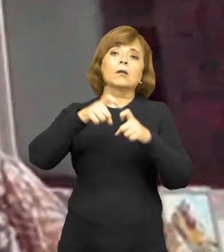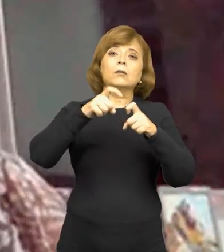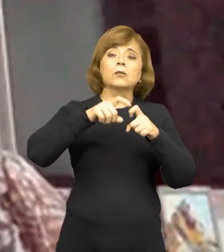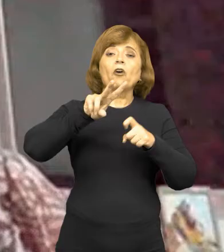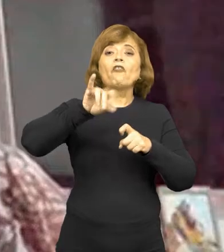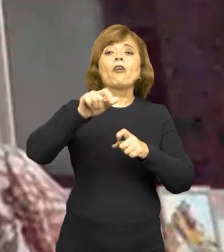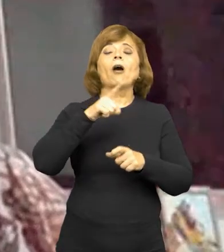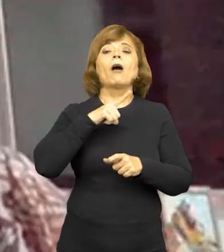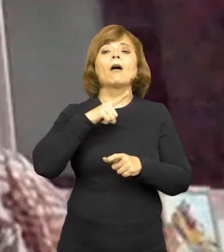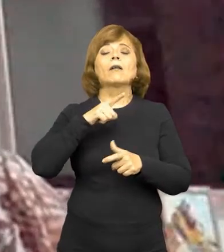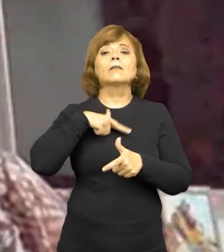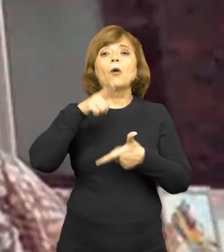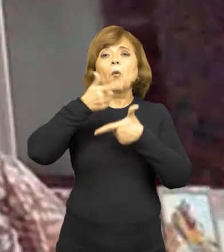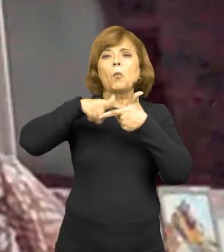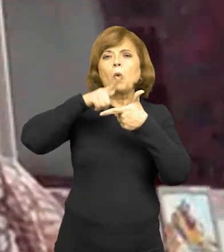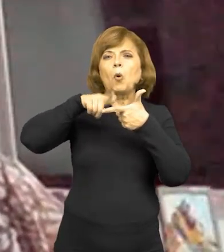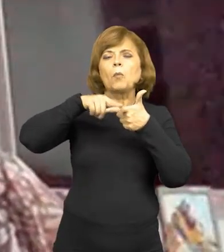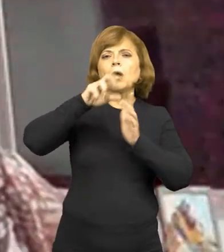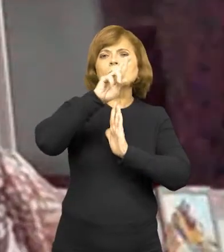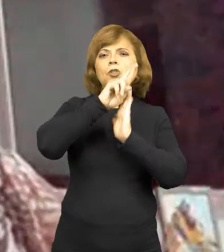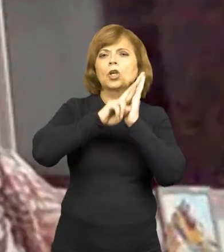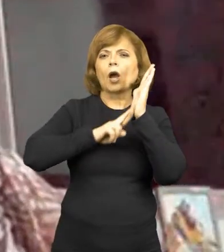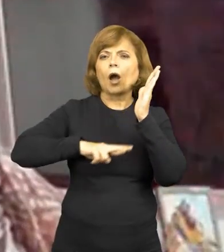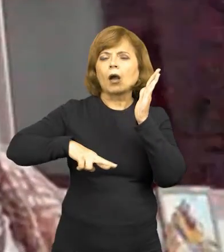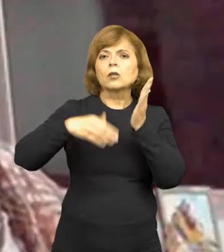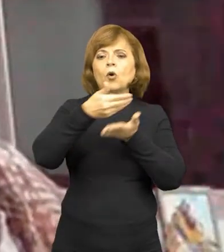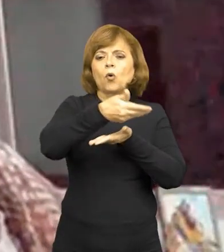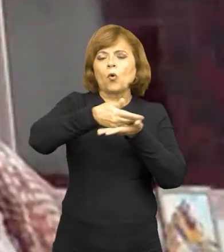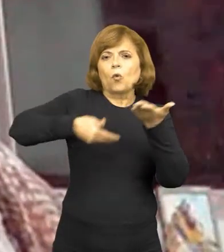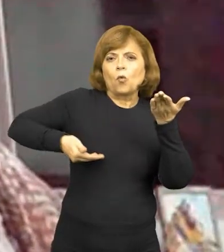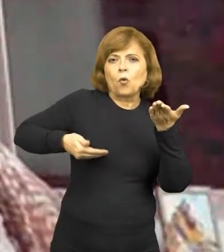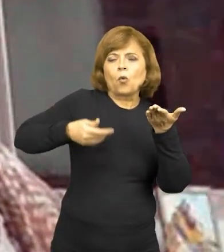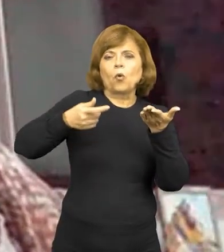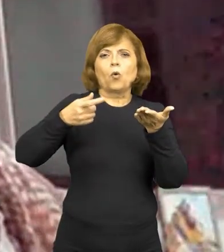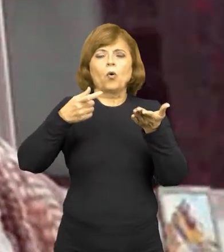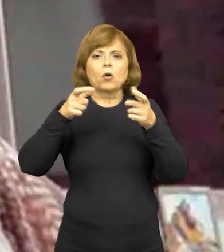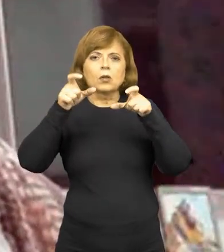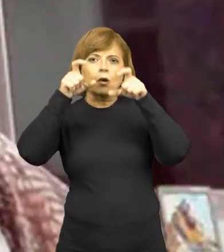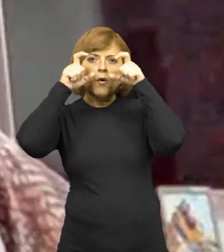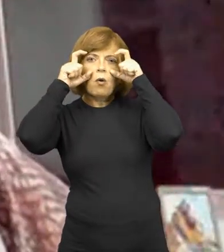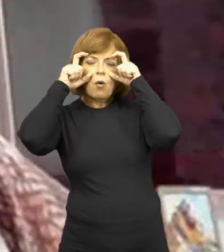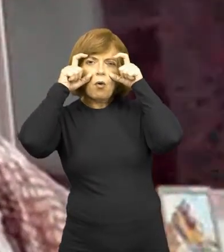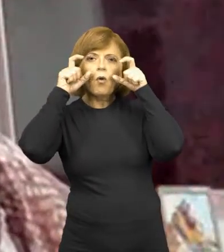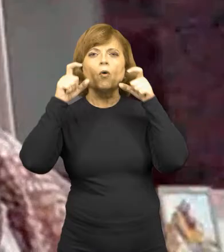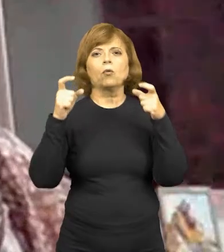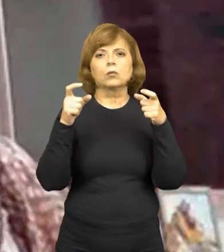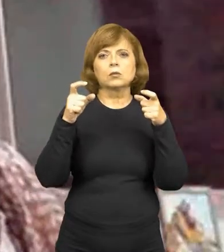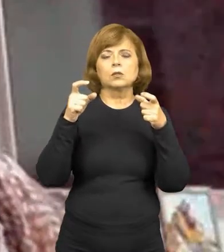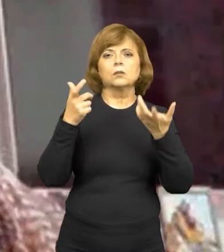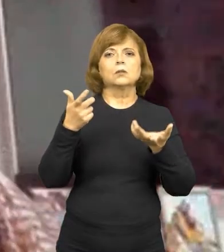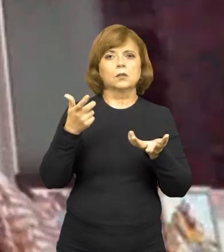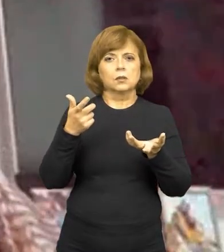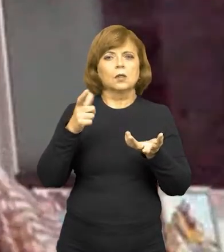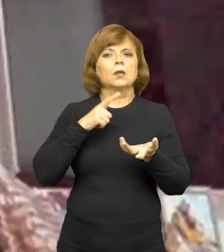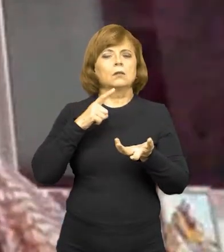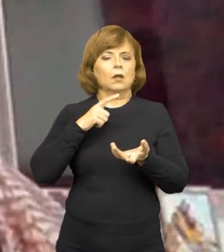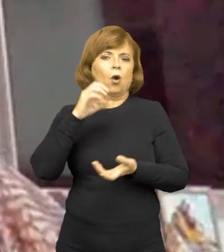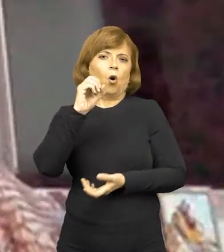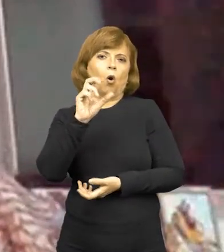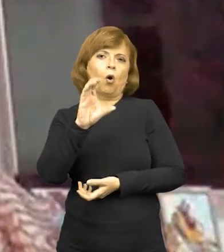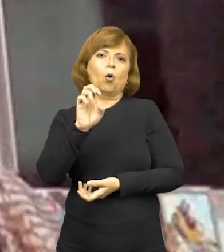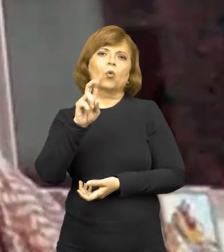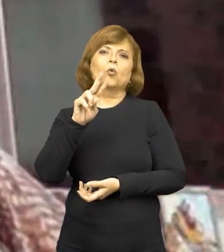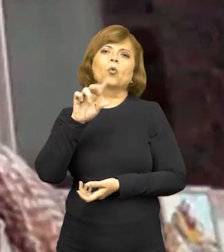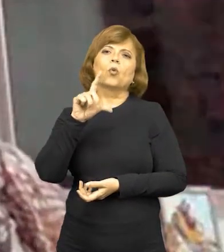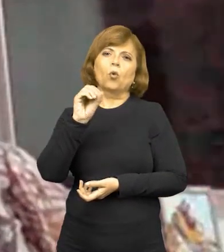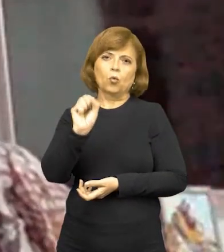diagnóstico, e a partir dali seria ele receitado uma órtese, como se chama, né? Os óculos que a